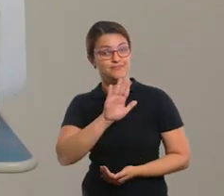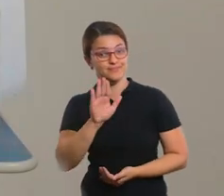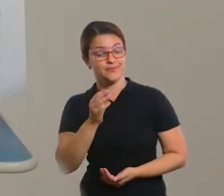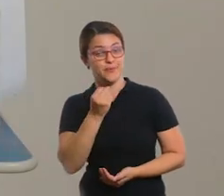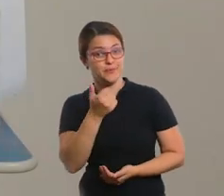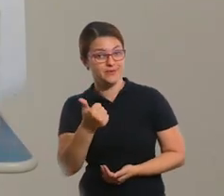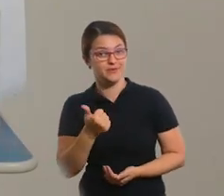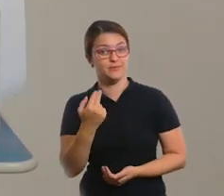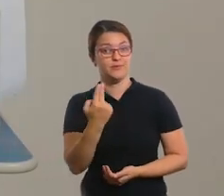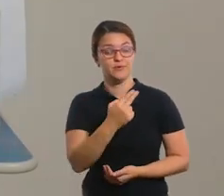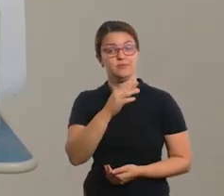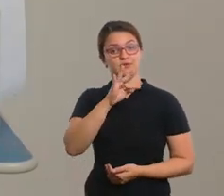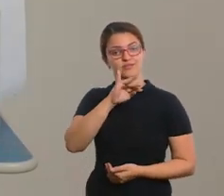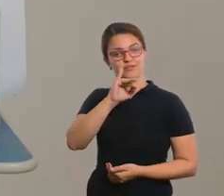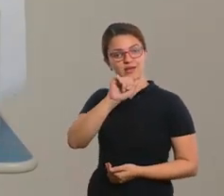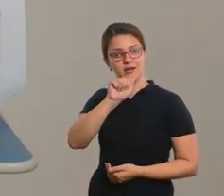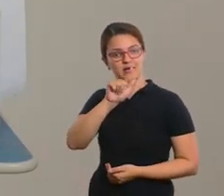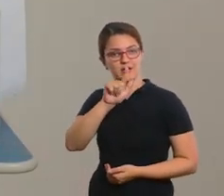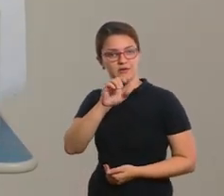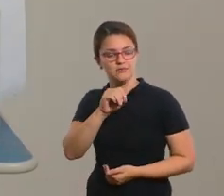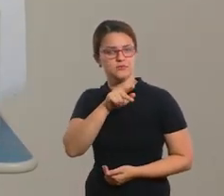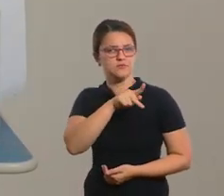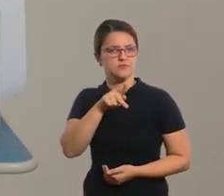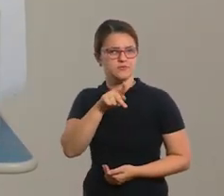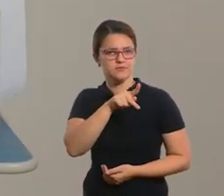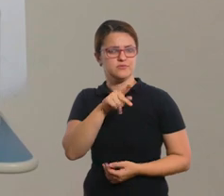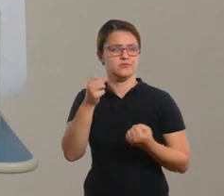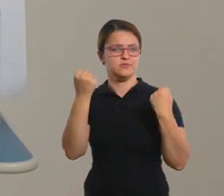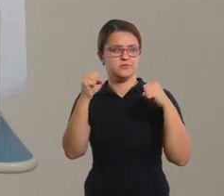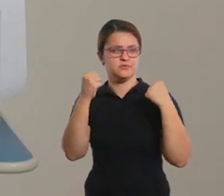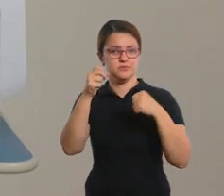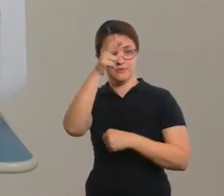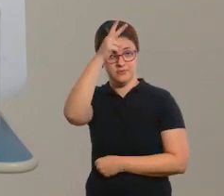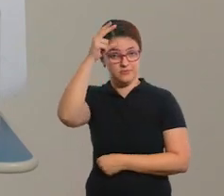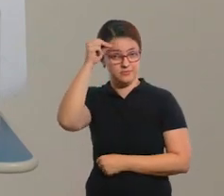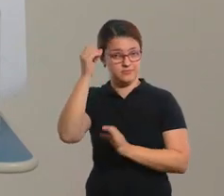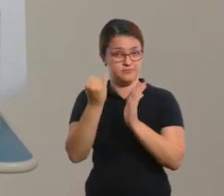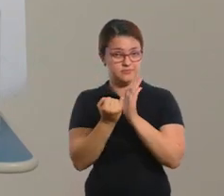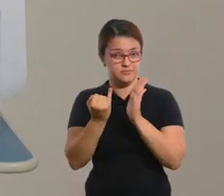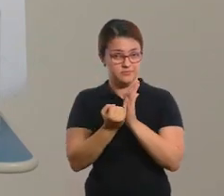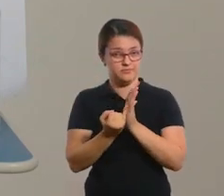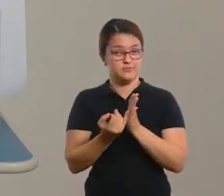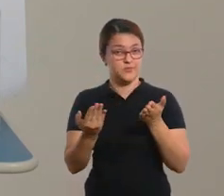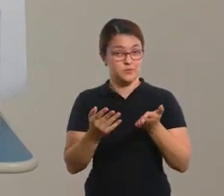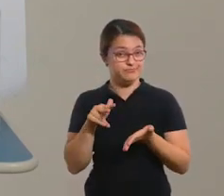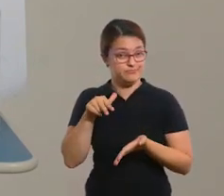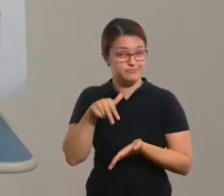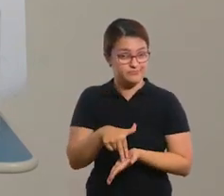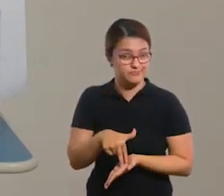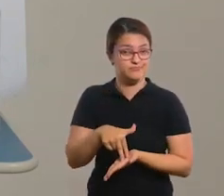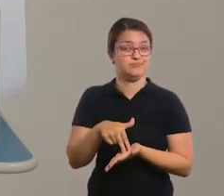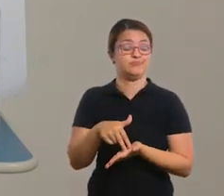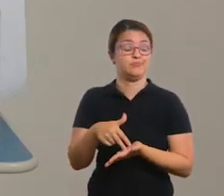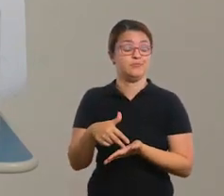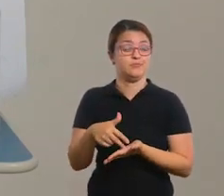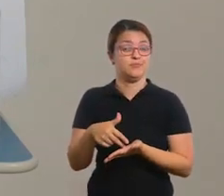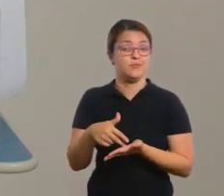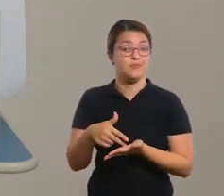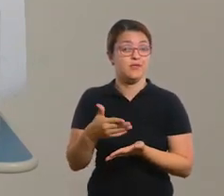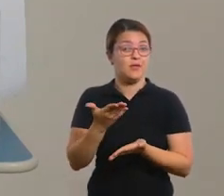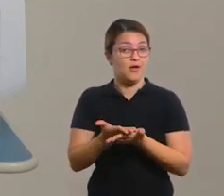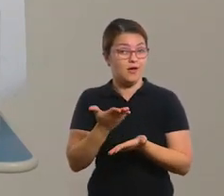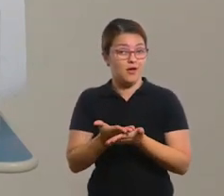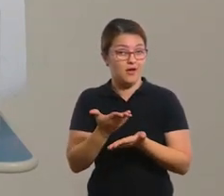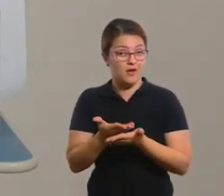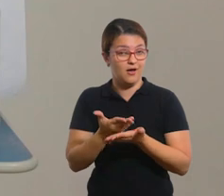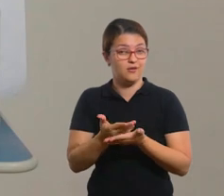Oi pessoal, tudo bem? Professor Thiago Mancini, eu dou aula de Educação Física na Rede Municipal de Itapevi. Hoje estamos aqui mais uma vez para mais uma